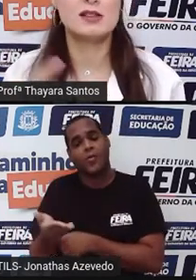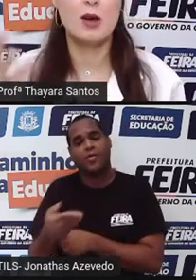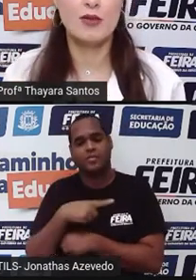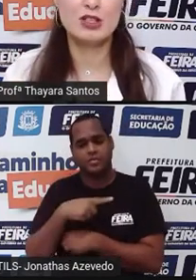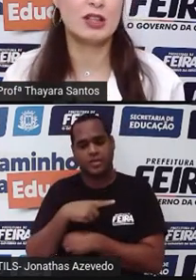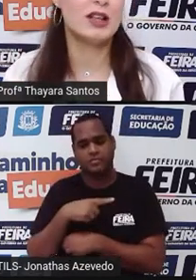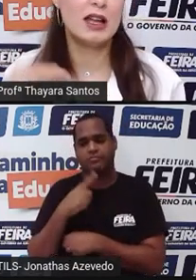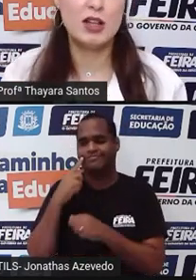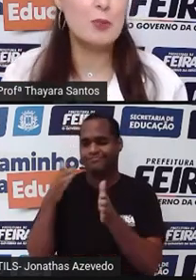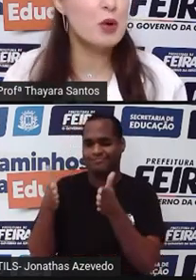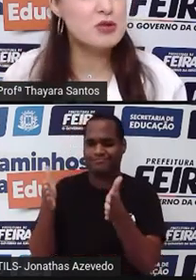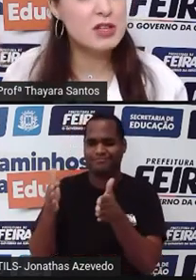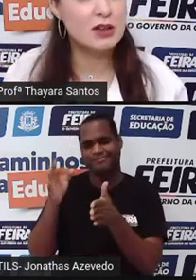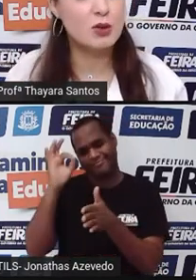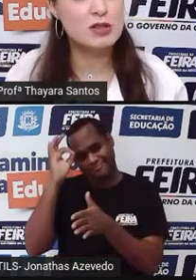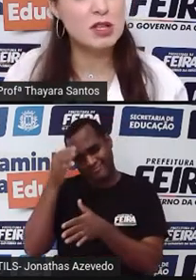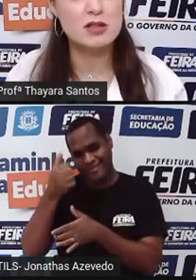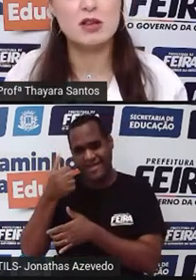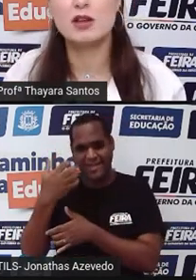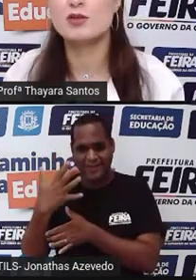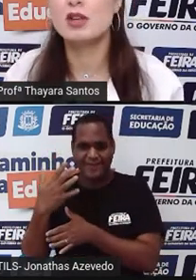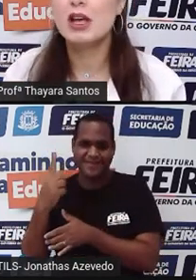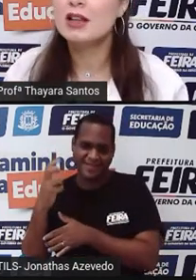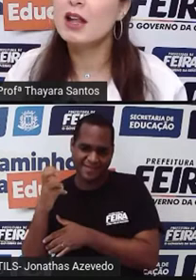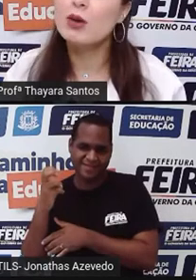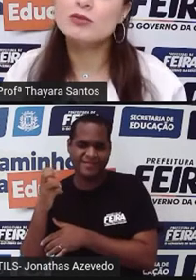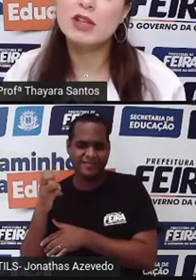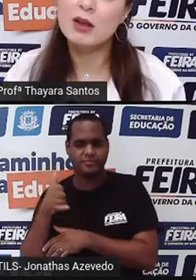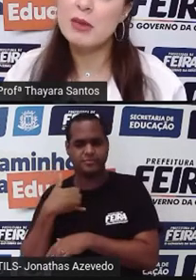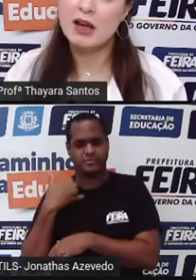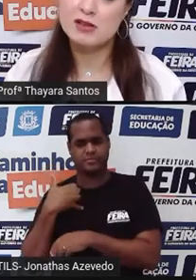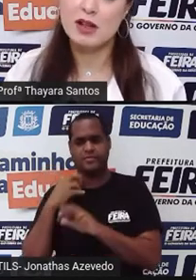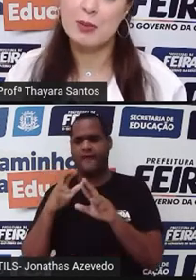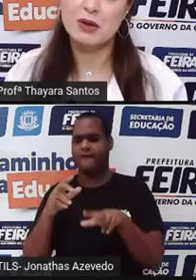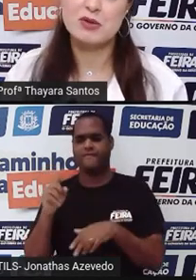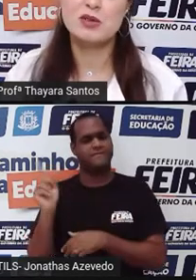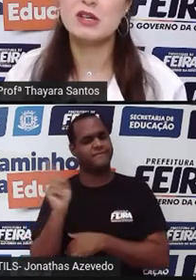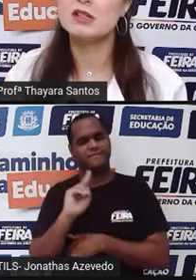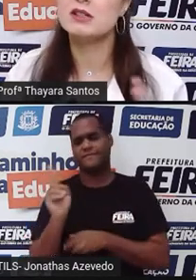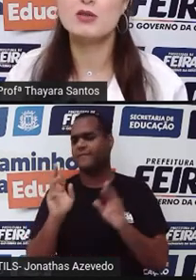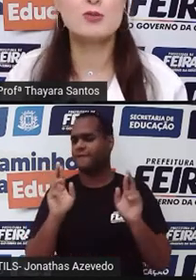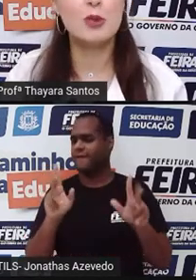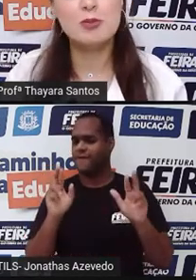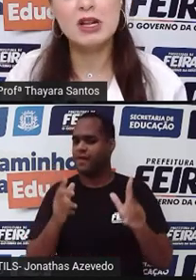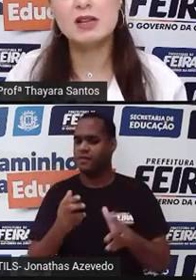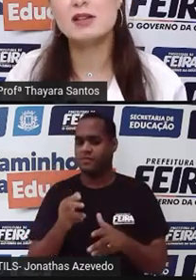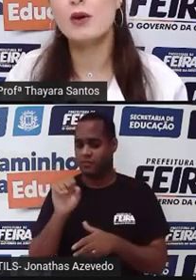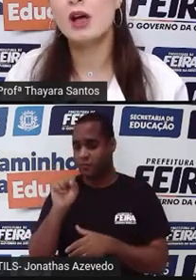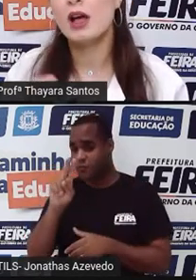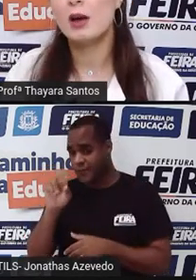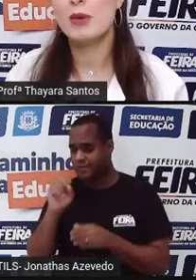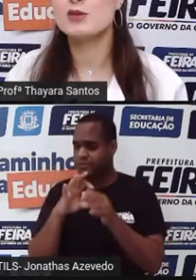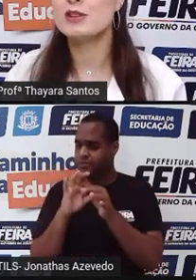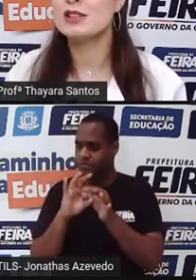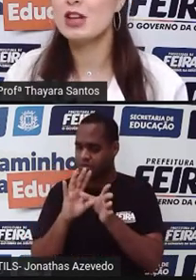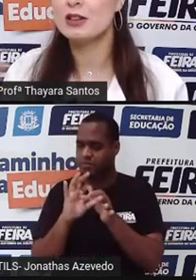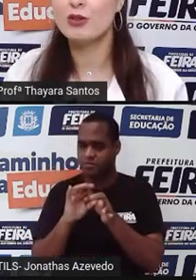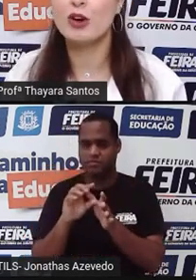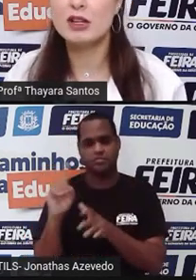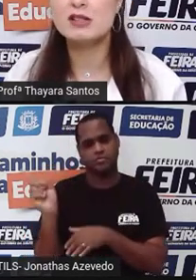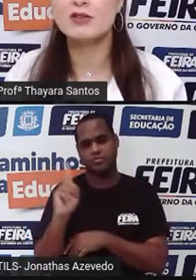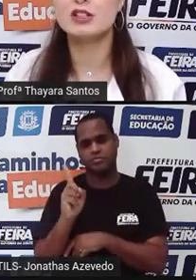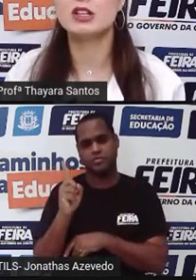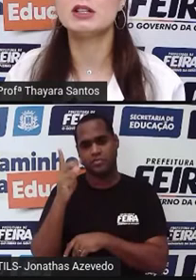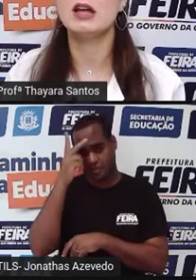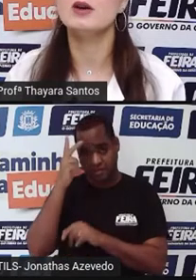essa faixa etária, depois dos 14, 15 anos, não tem mais, né? Pelo SUS eles não disponibilizam pessoas que já